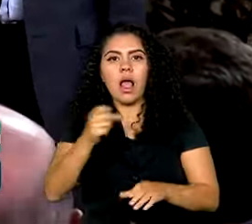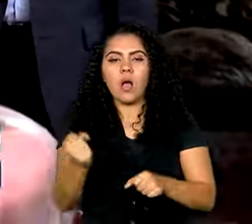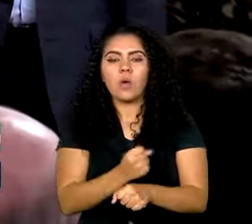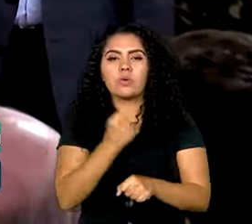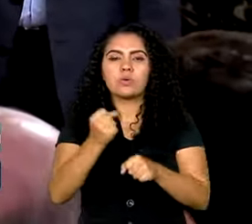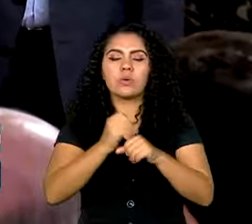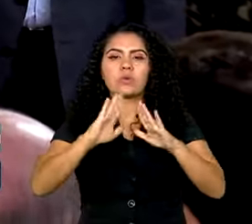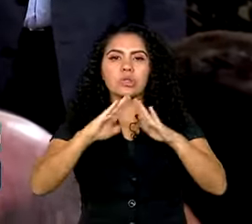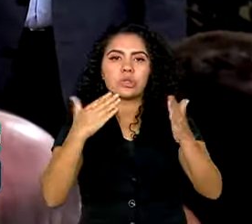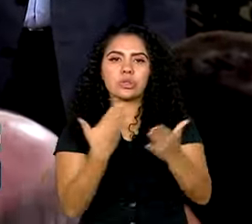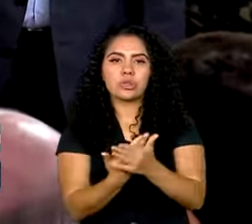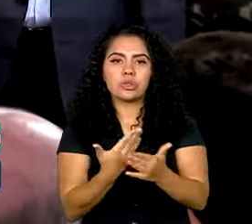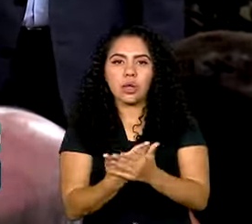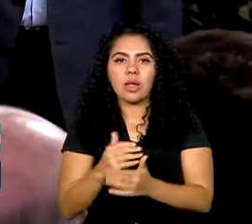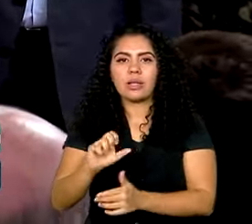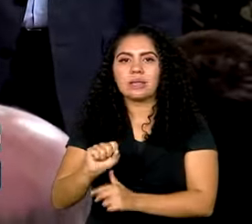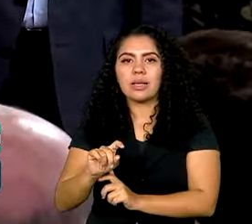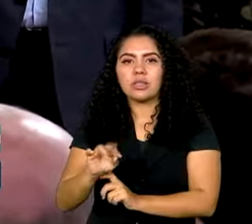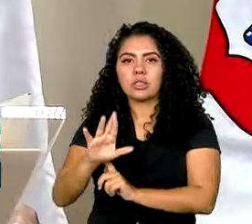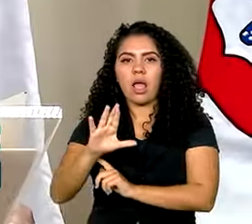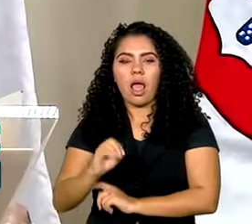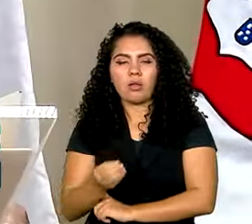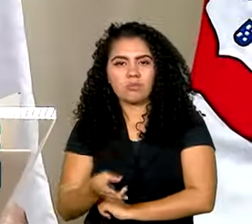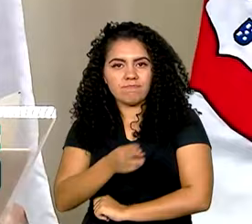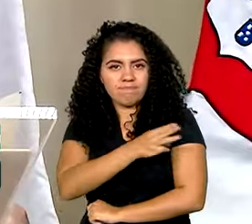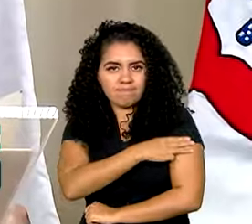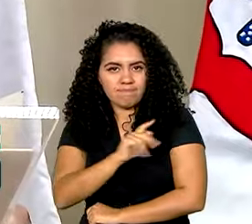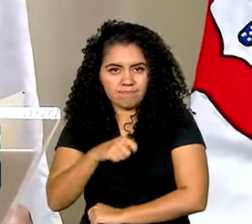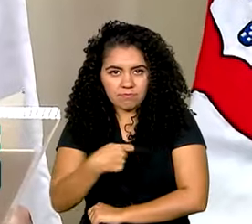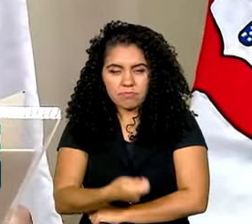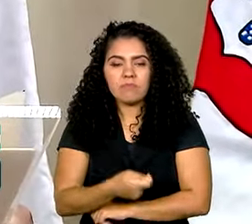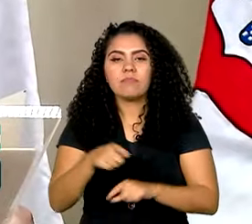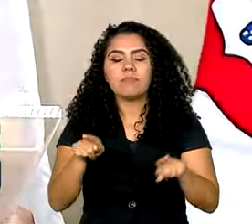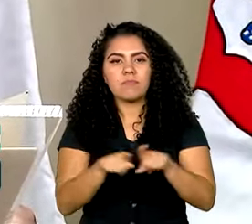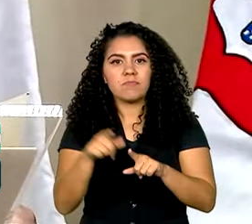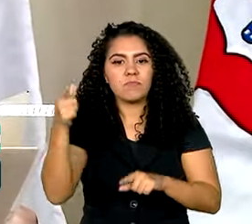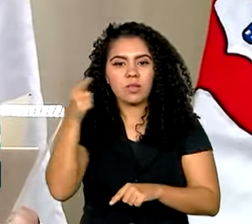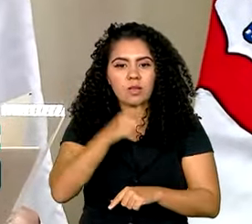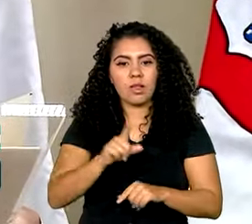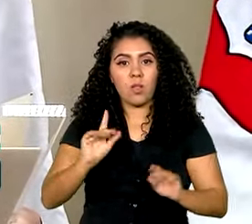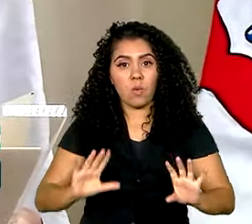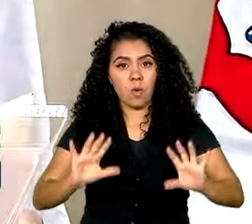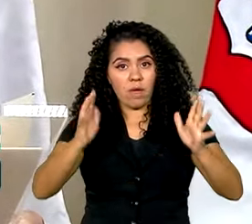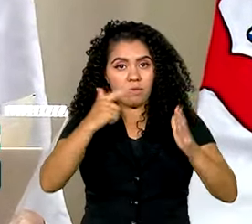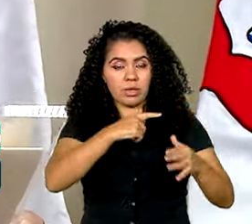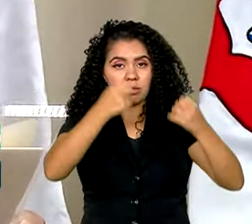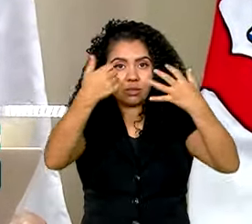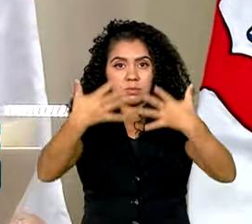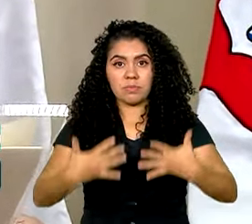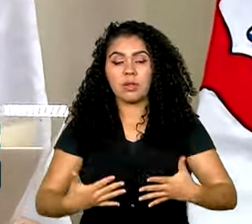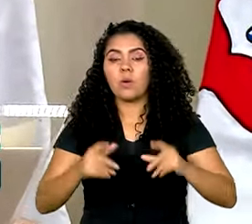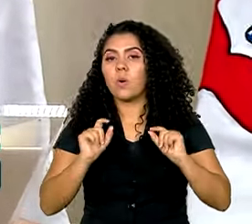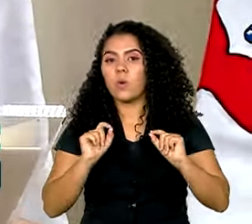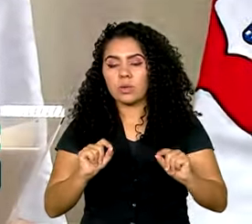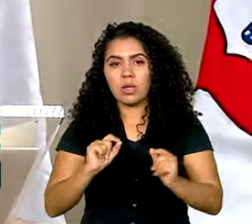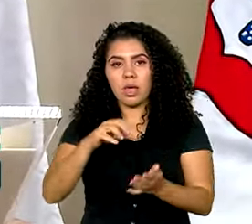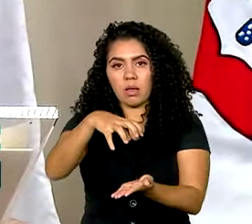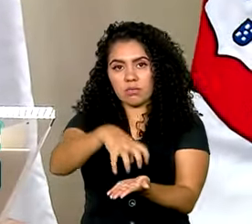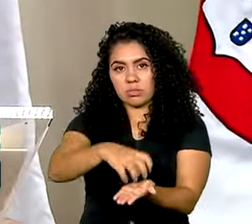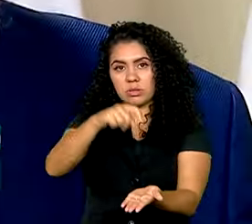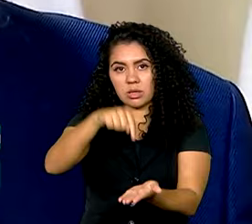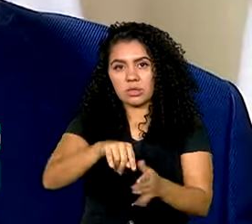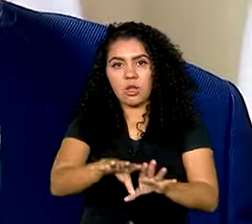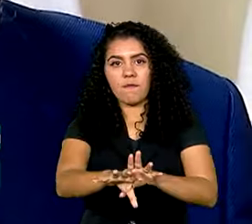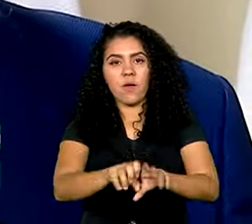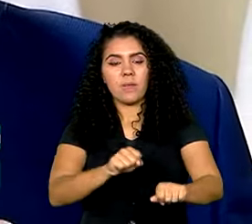Sargentos do Exército ganha mais um capítulo. Durante a cerimônia, o presidente Lula destacou que a unidade de formação